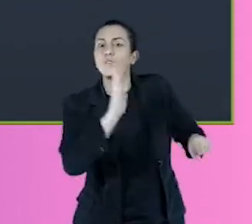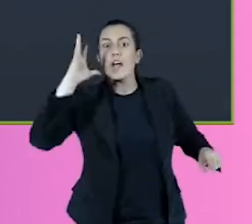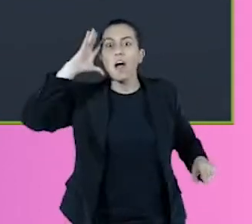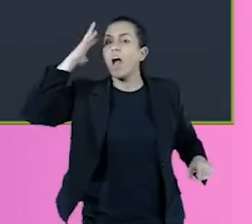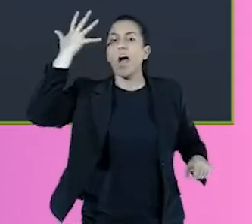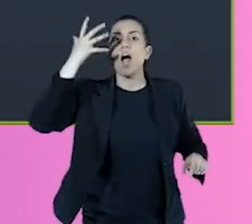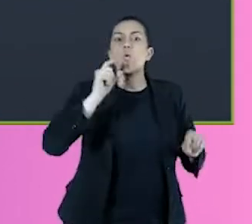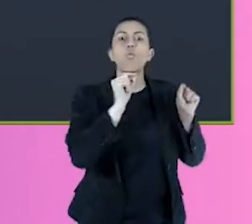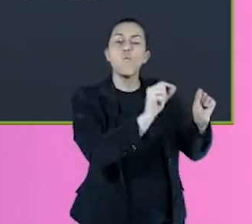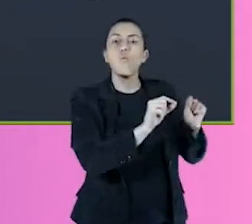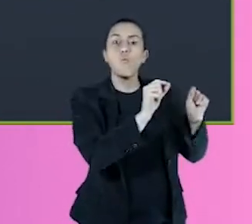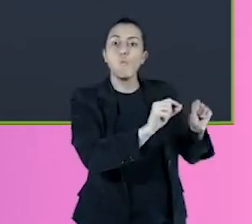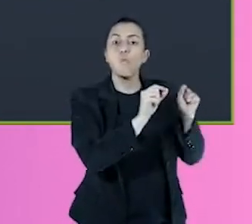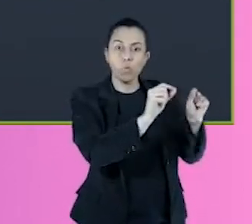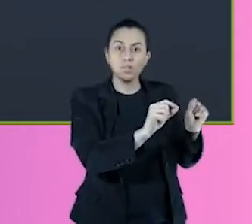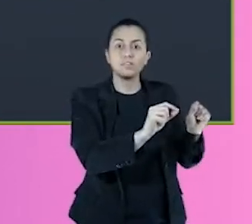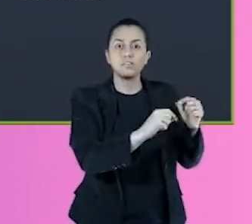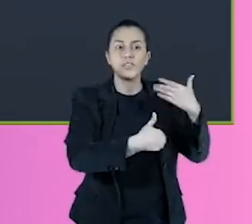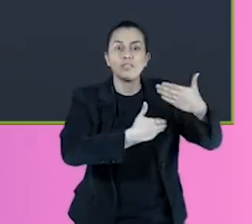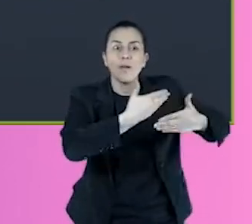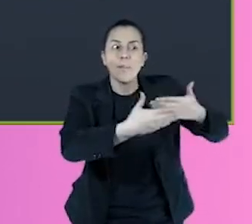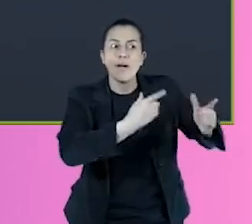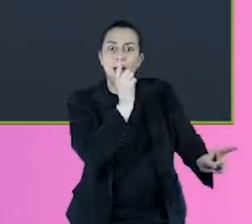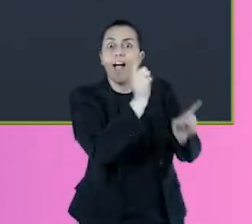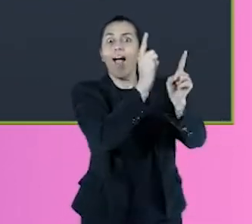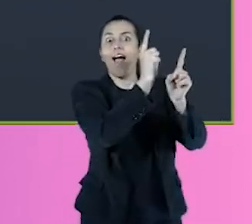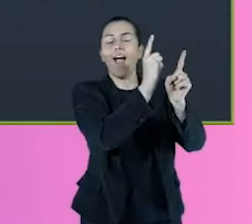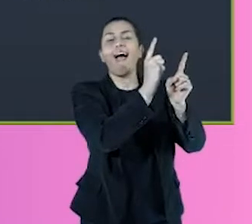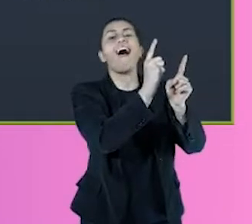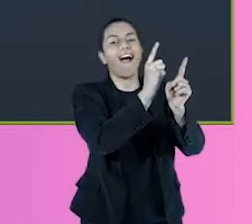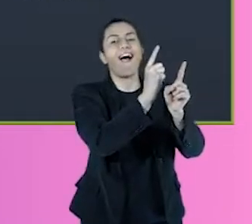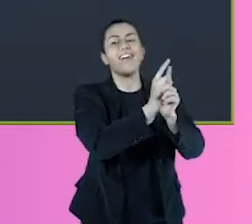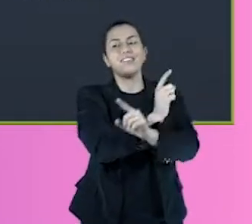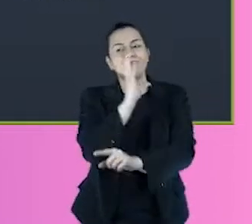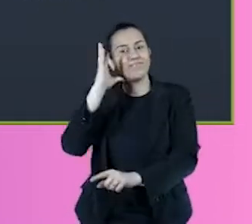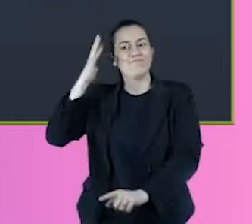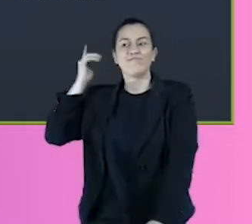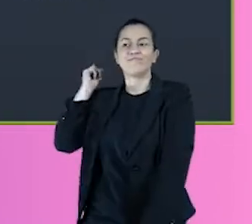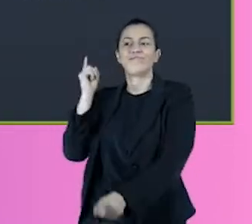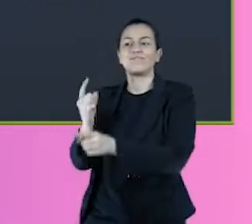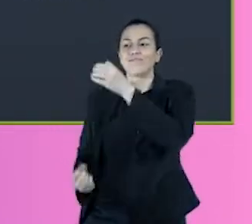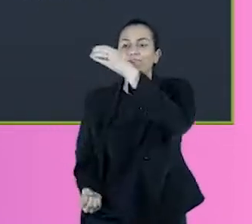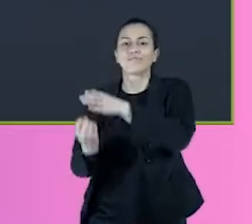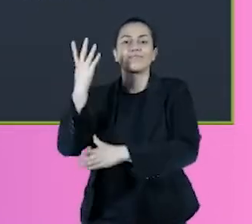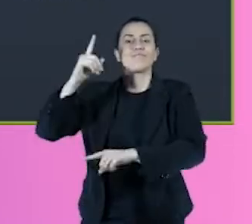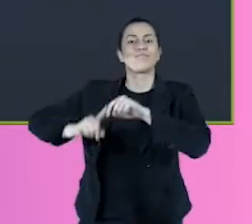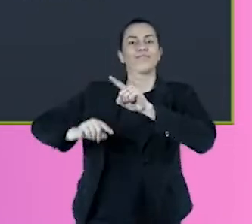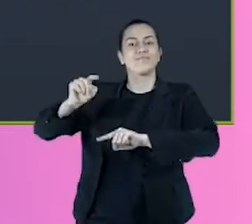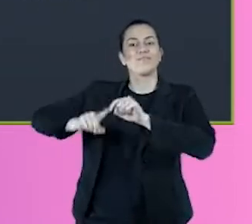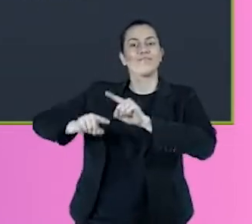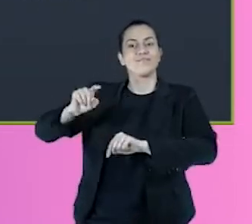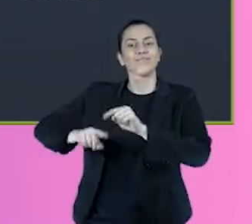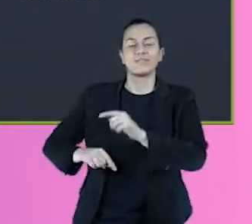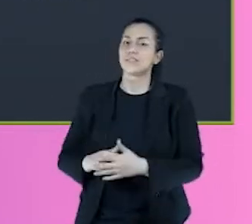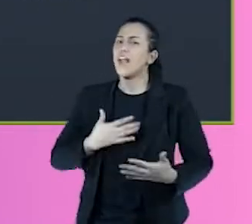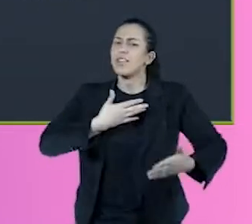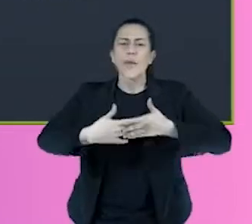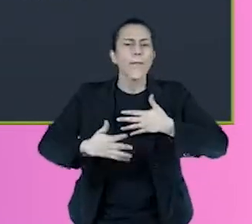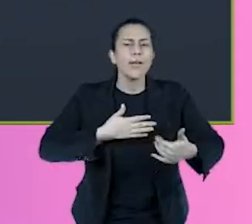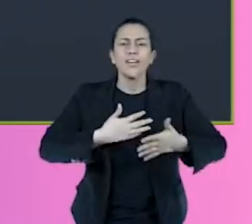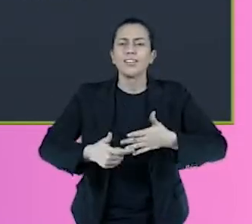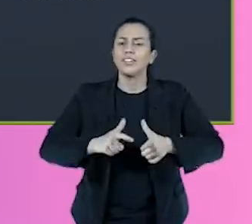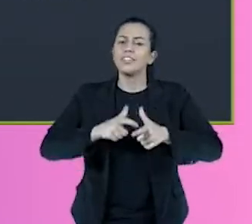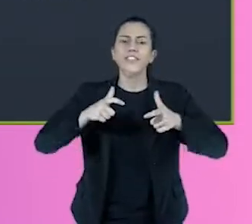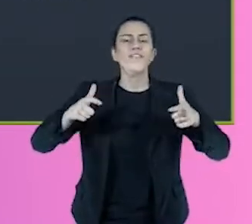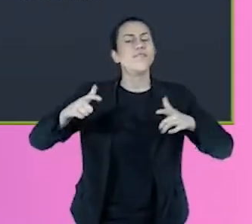você pode solucionar dele, né, e a partir daí você cria a solução, tá. Então acho que isso é uma coisa muito importante, independente do tamanho da sua